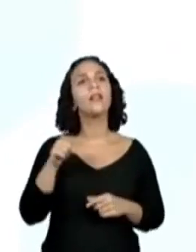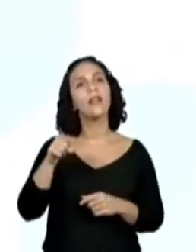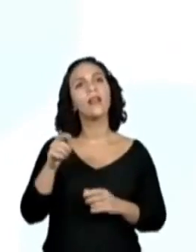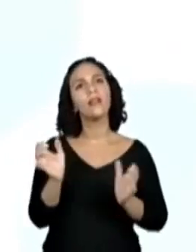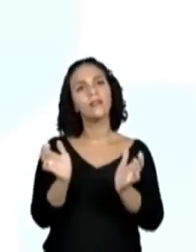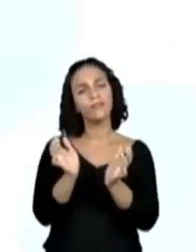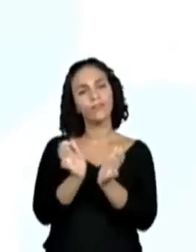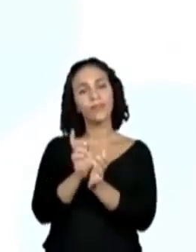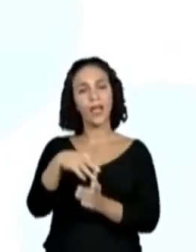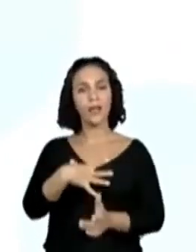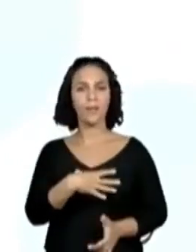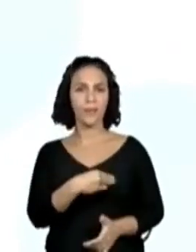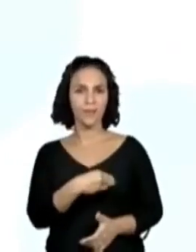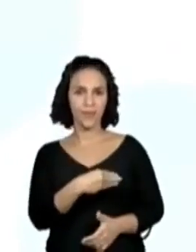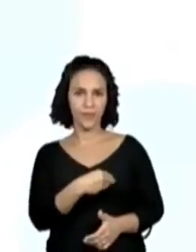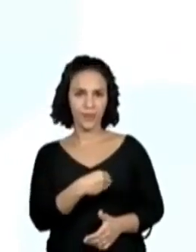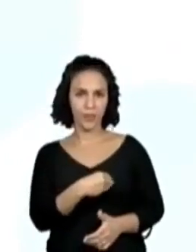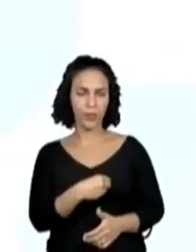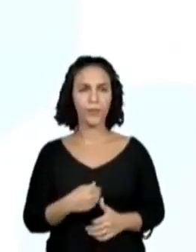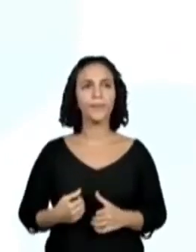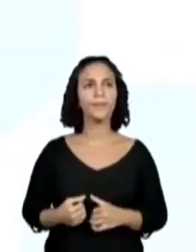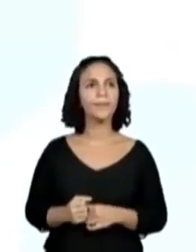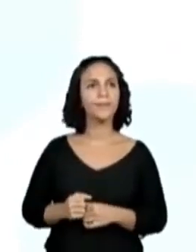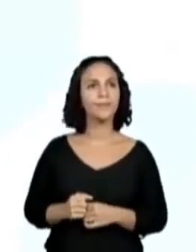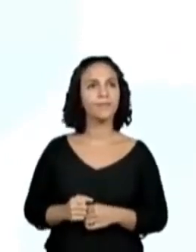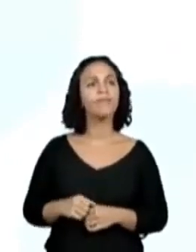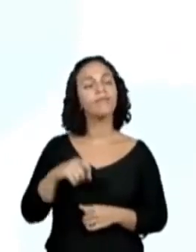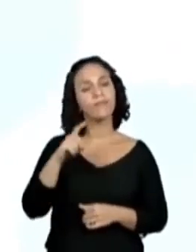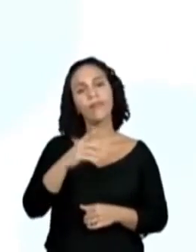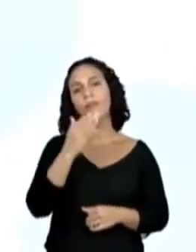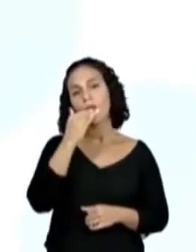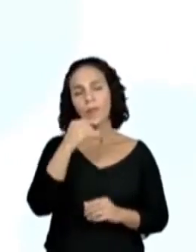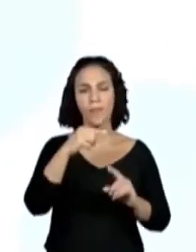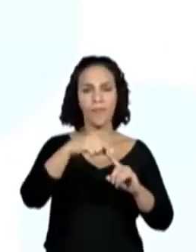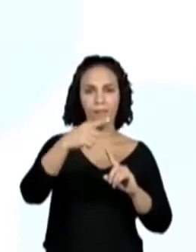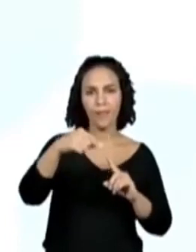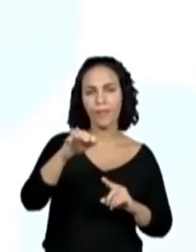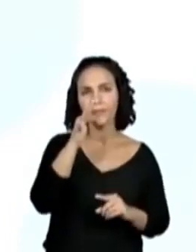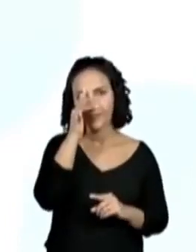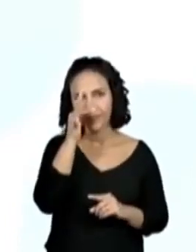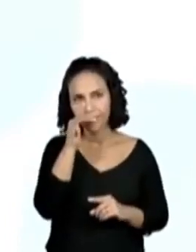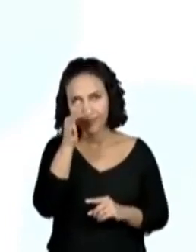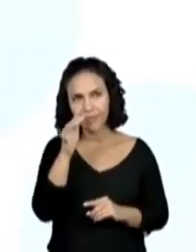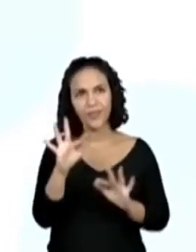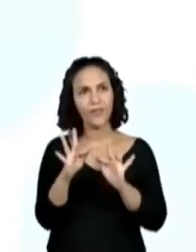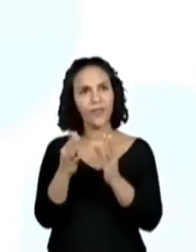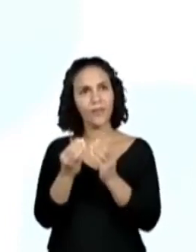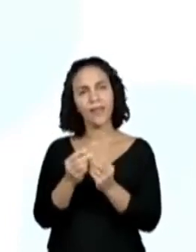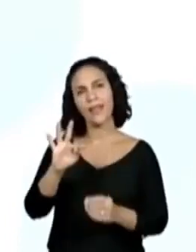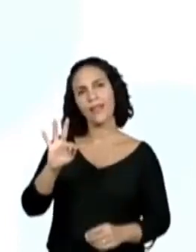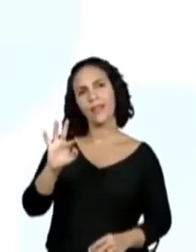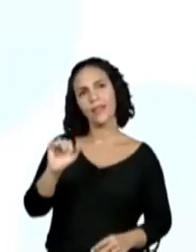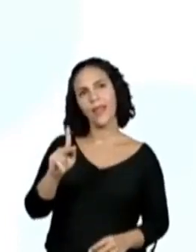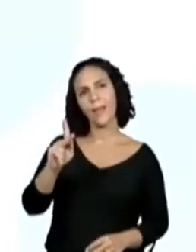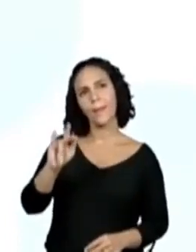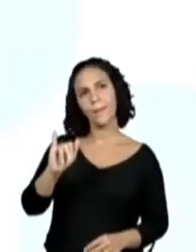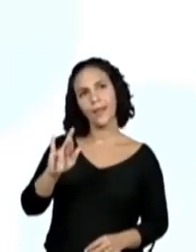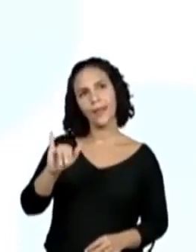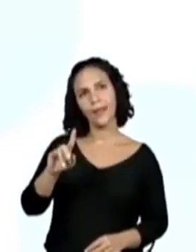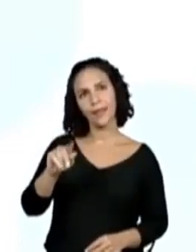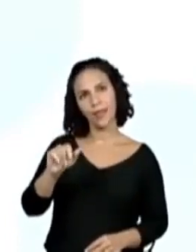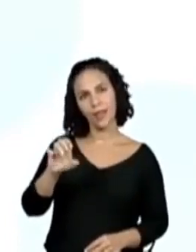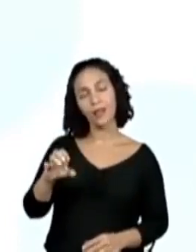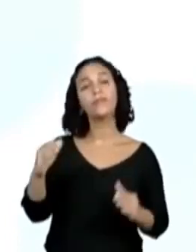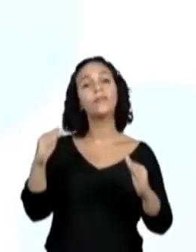classe dos mamíferos. É herbívoro da família das tapiridae. Vive em